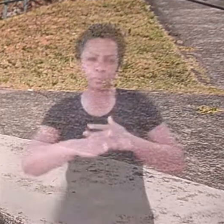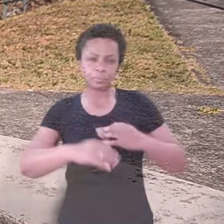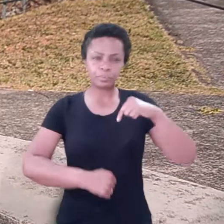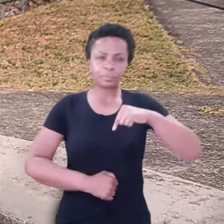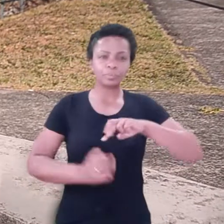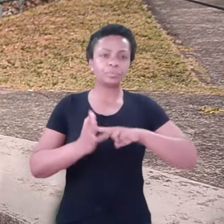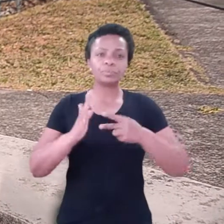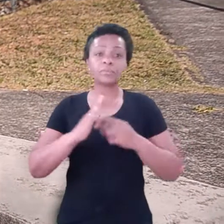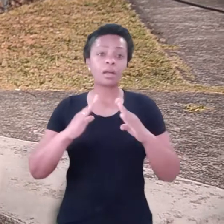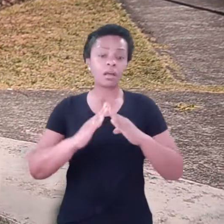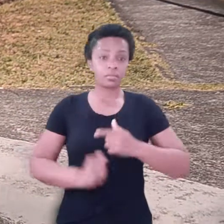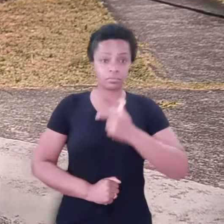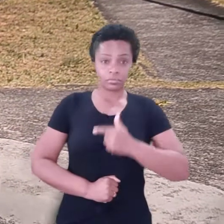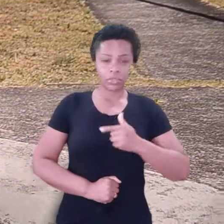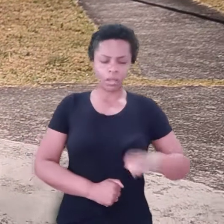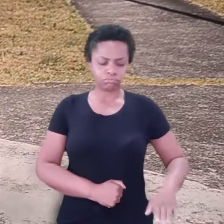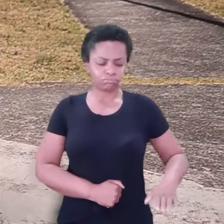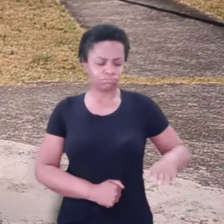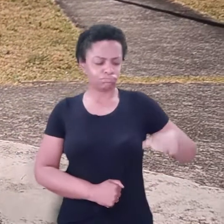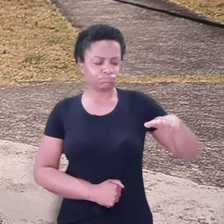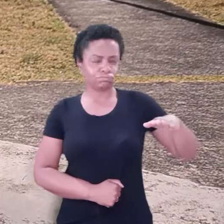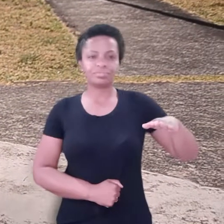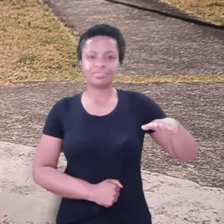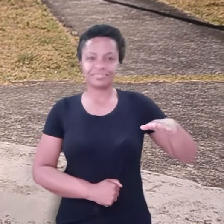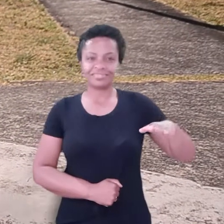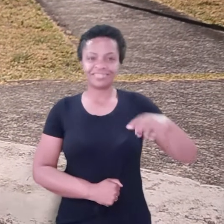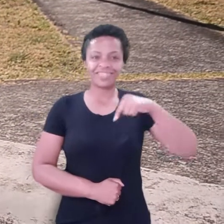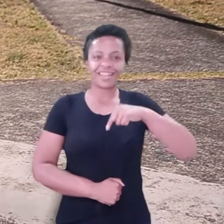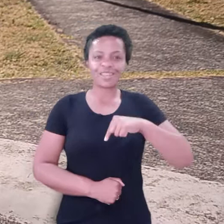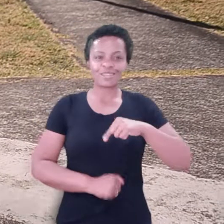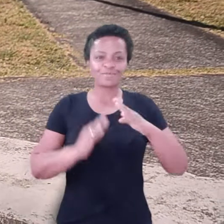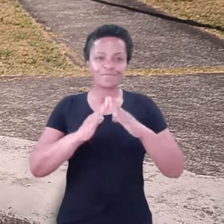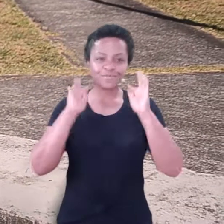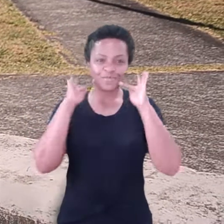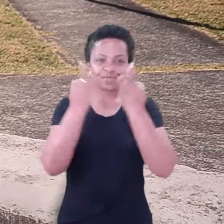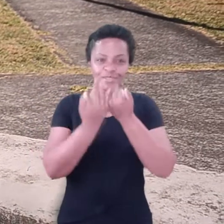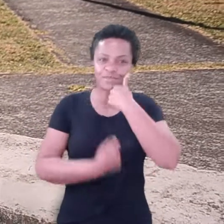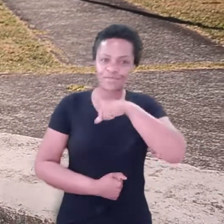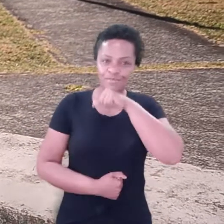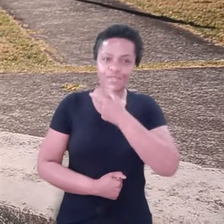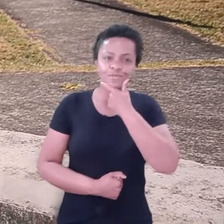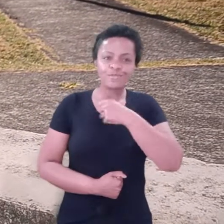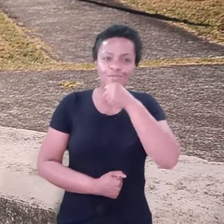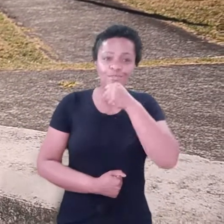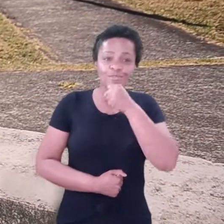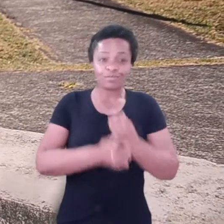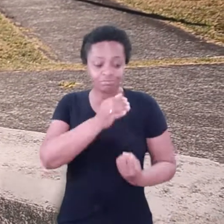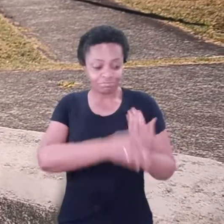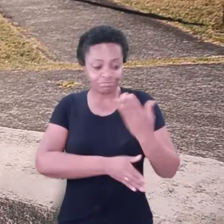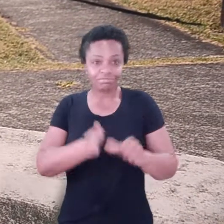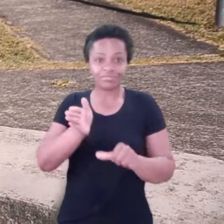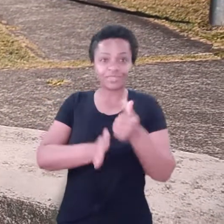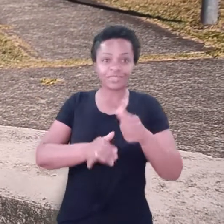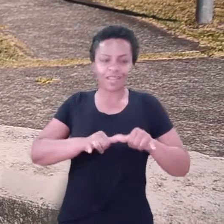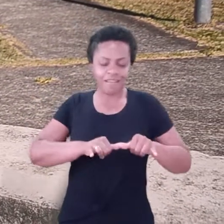Meu bairro é como meu segundo lar Foi aqui que eu passei mais da metade da minha infância Aqui mora toda a minha família materna Meu